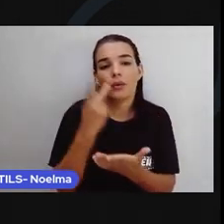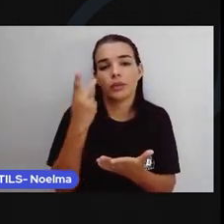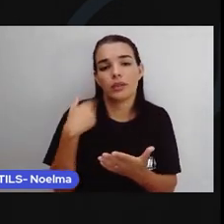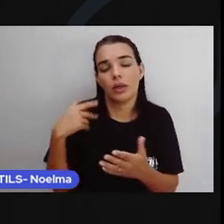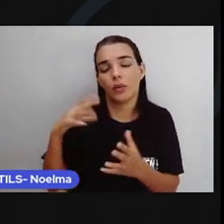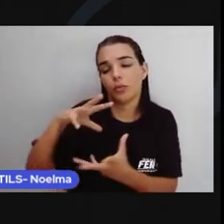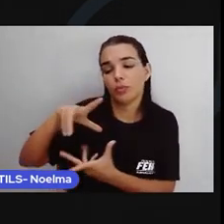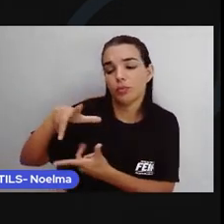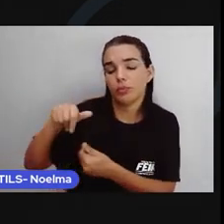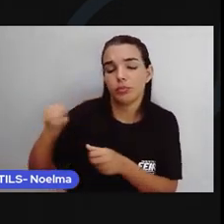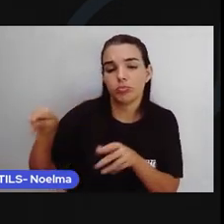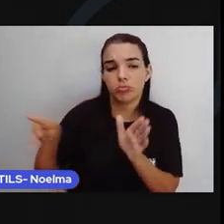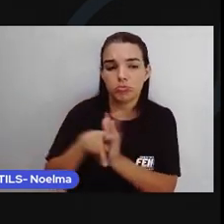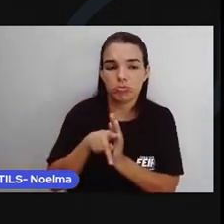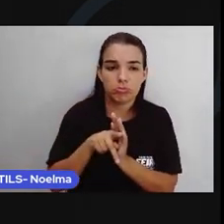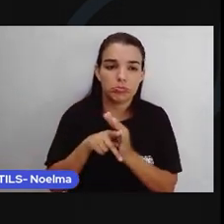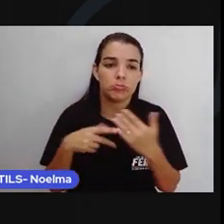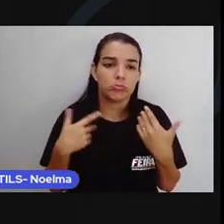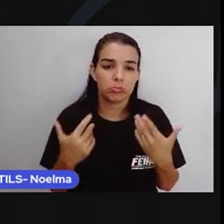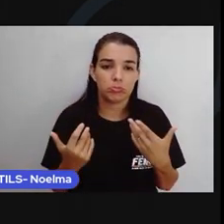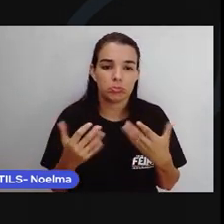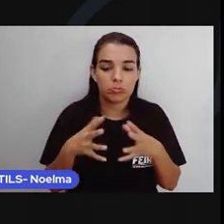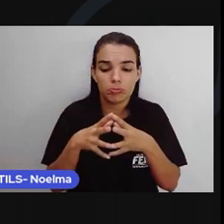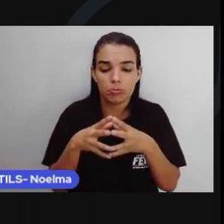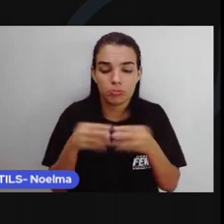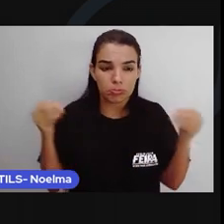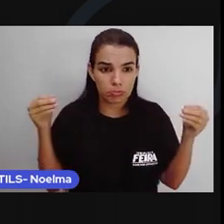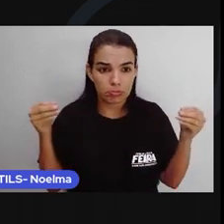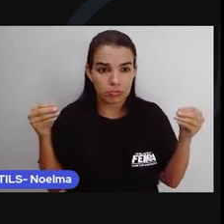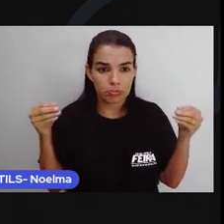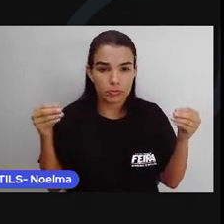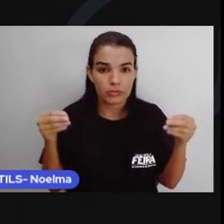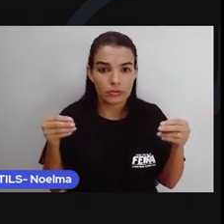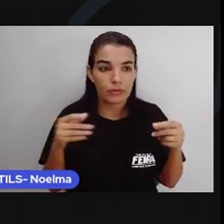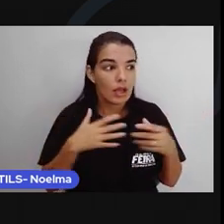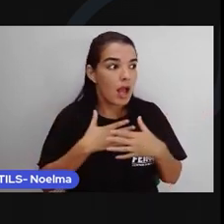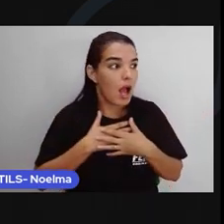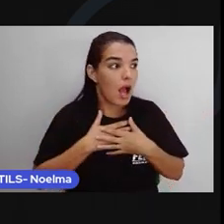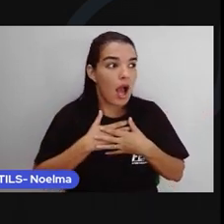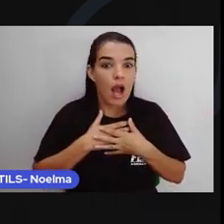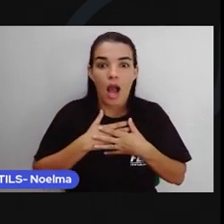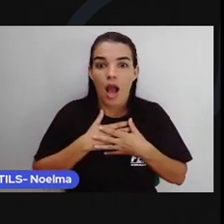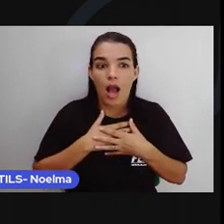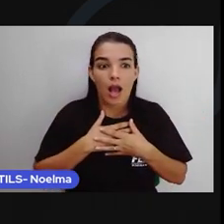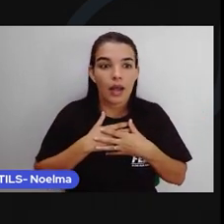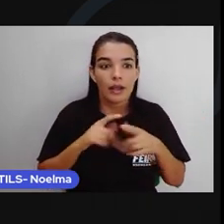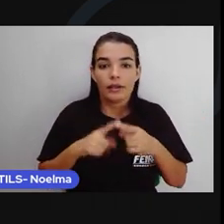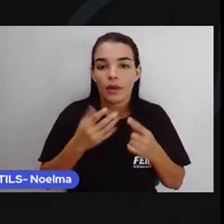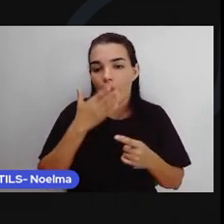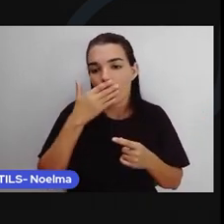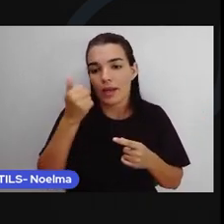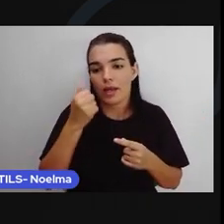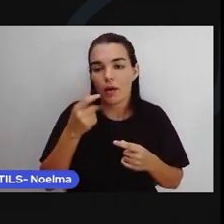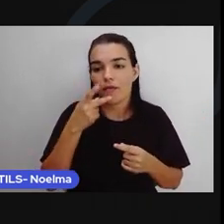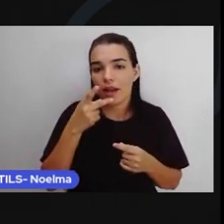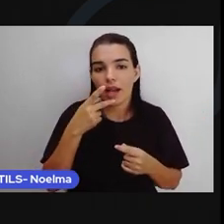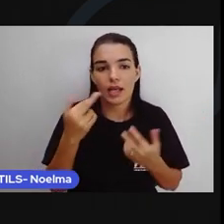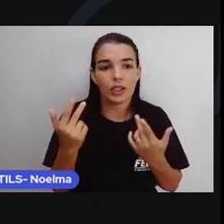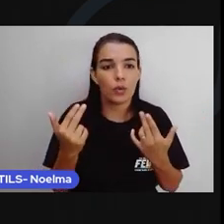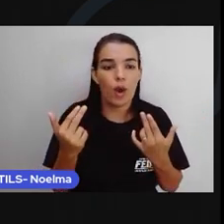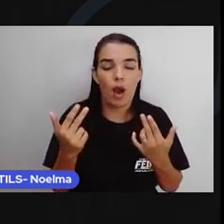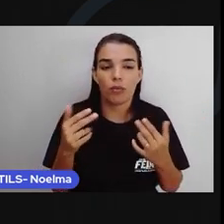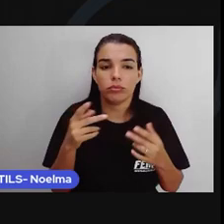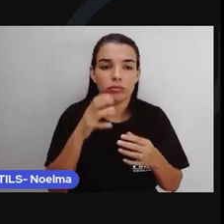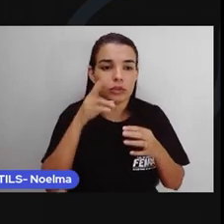planeta Desintegração total? Ai, ai É melhor contar essa história Logo pra todo mundo Antes que isso acabe